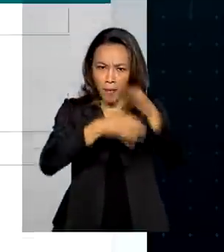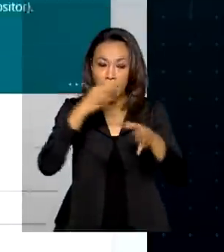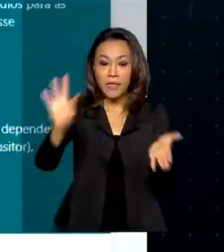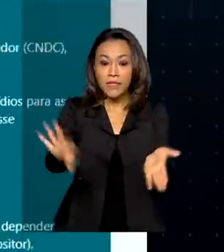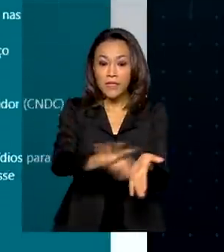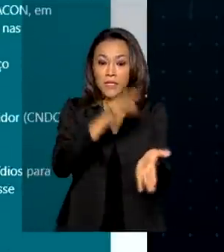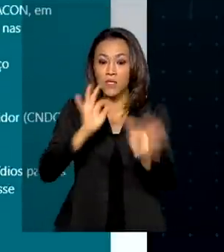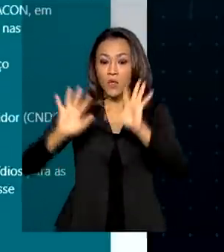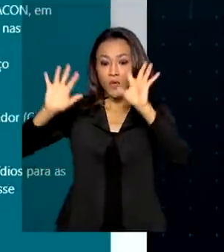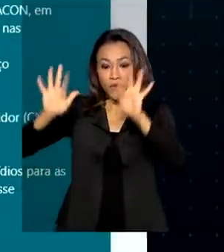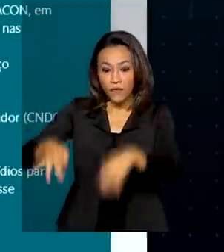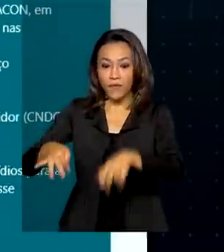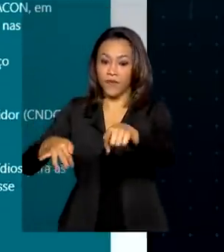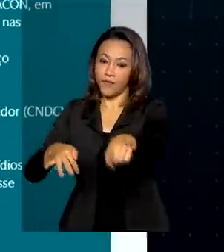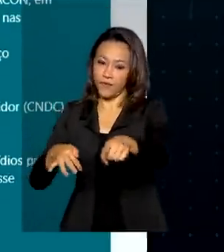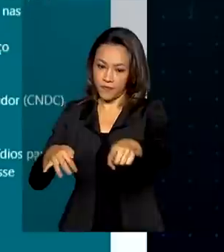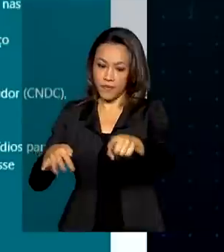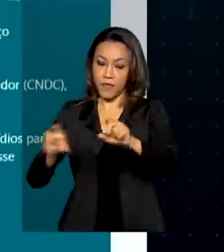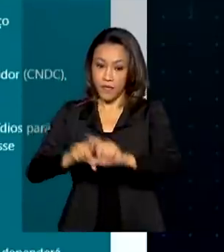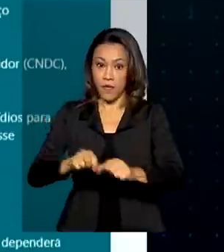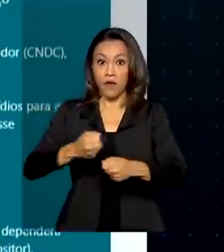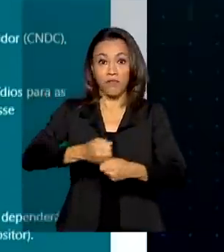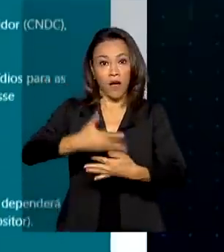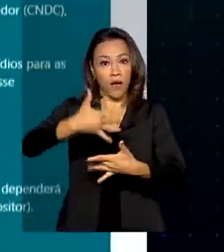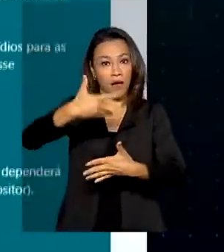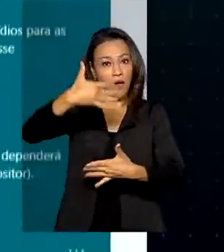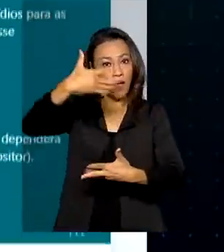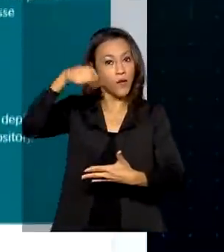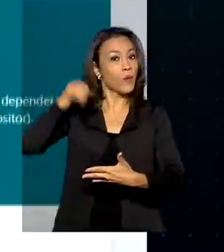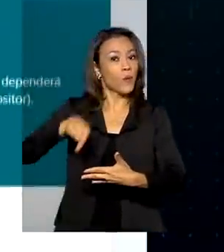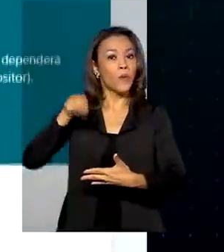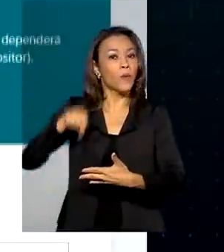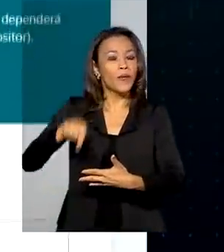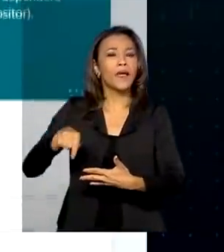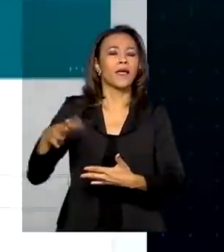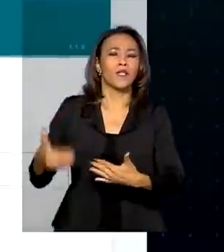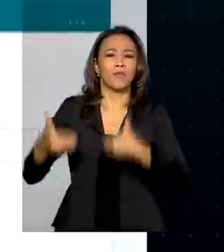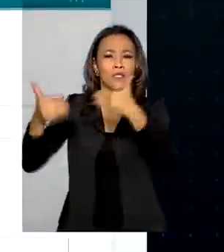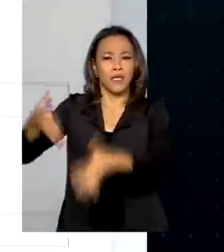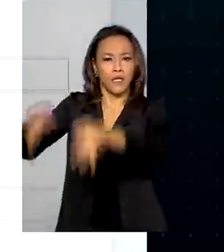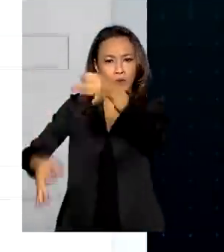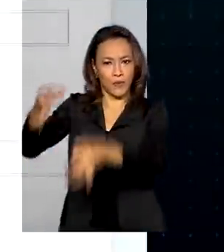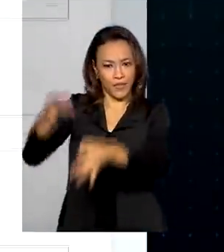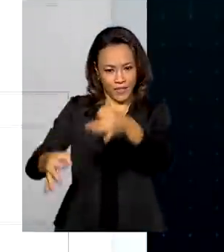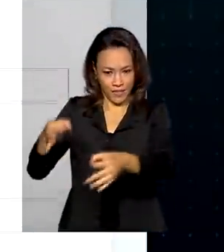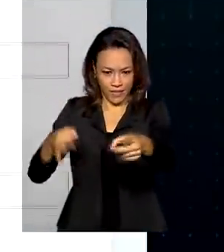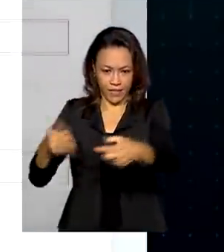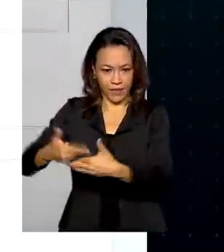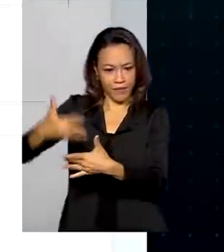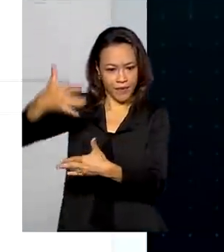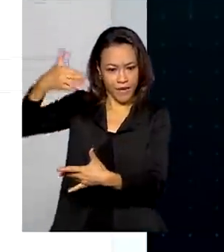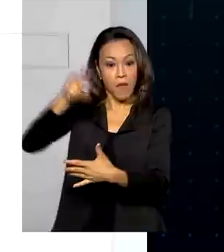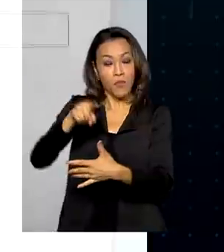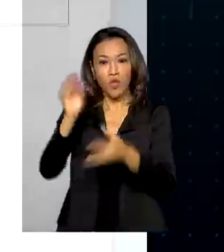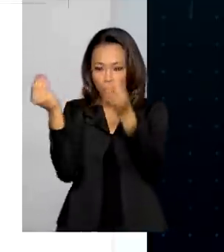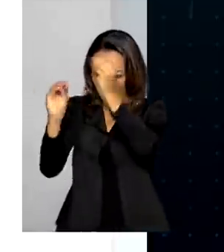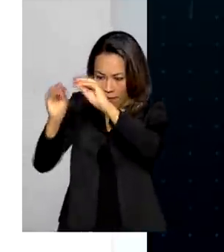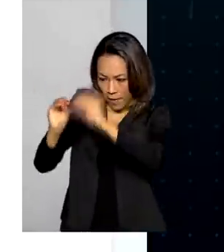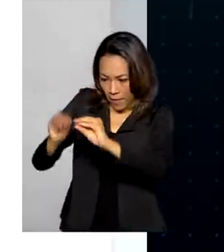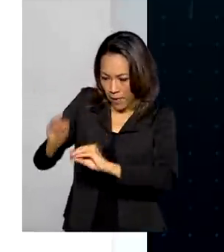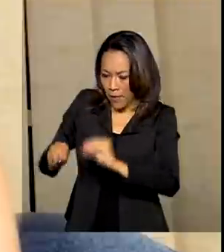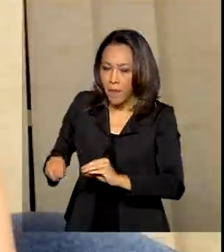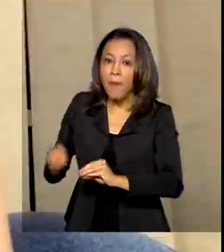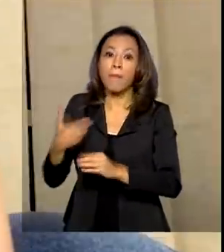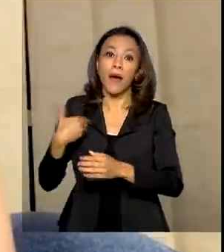nesta terça-feira pela página do Ministério da Justiça e Segurança Pública. Basta preencher este formulário para contribuir com o